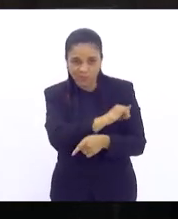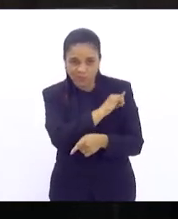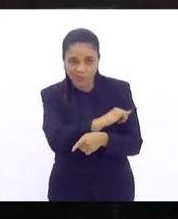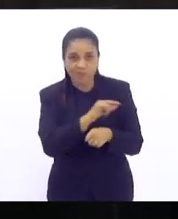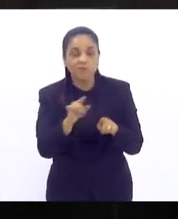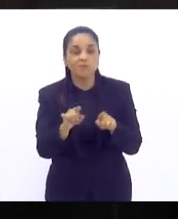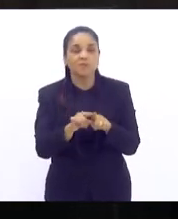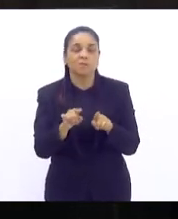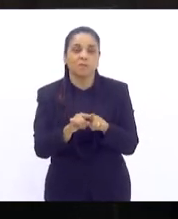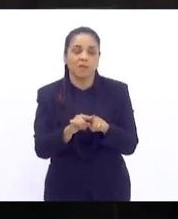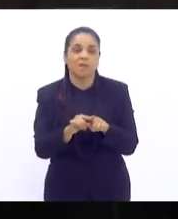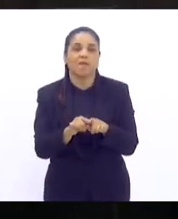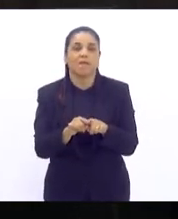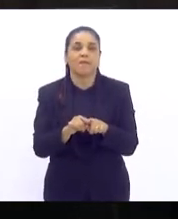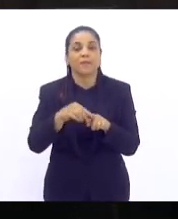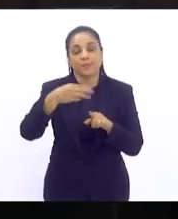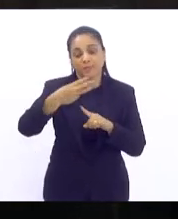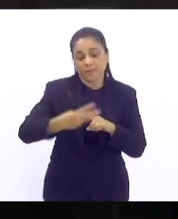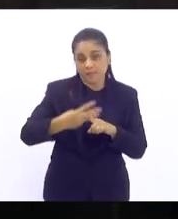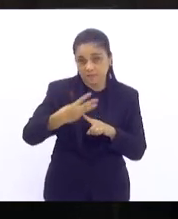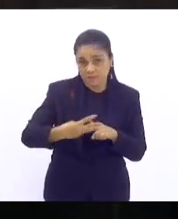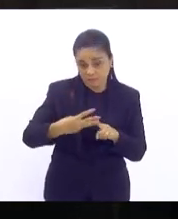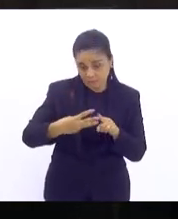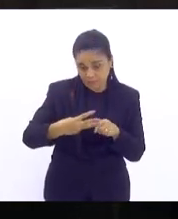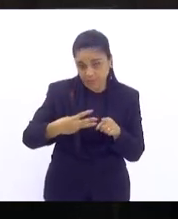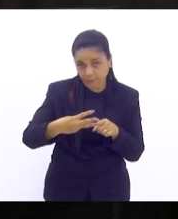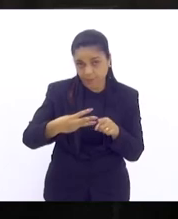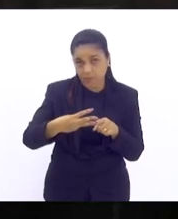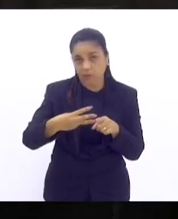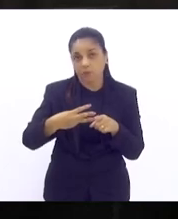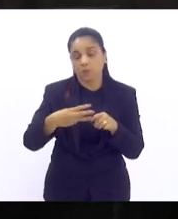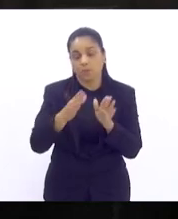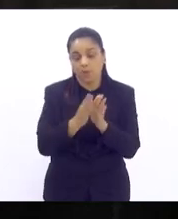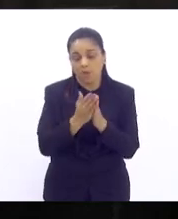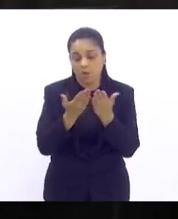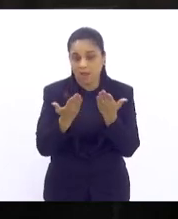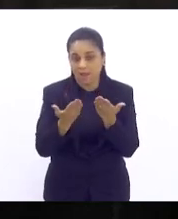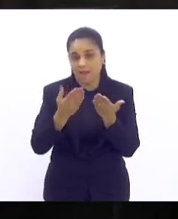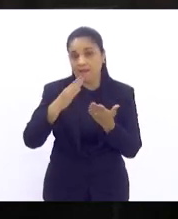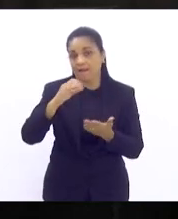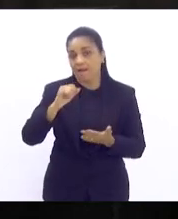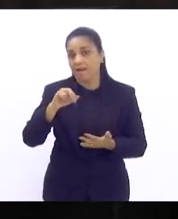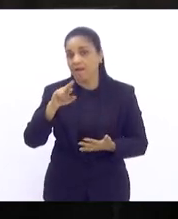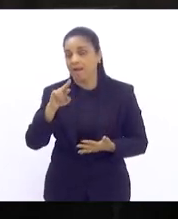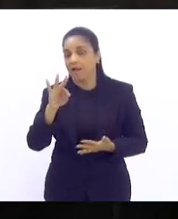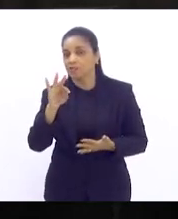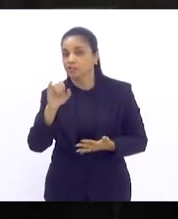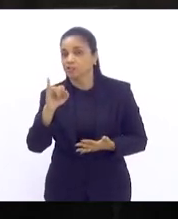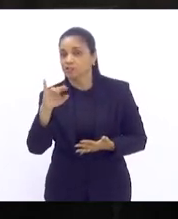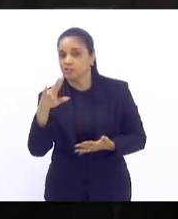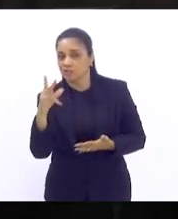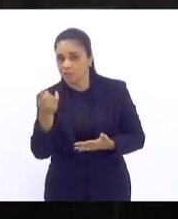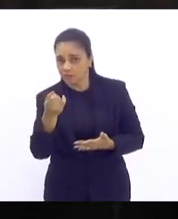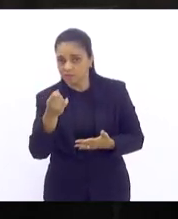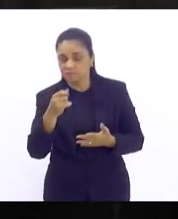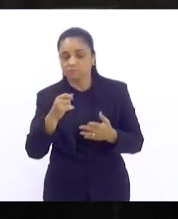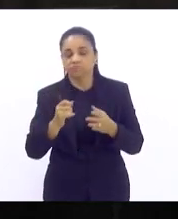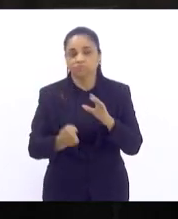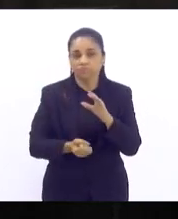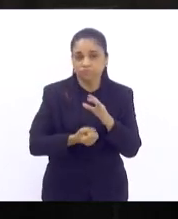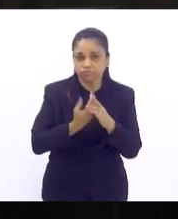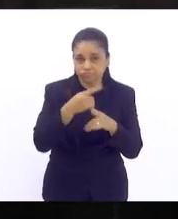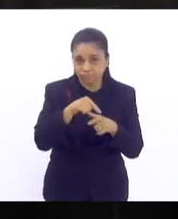tiramos como terceiro aspecto a construção de uma cartilha a ser construída pela sociedade civil